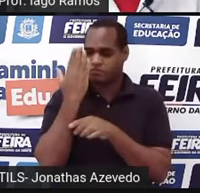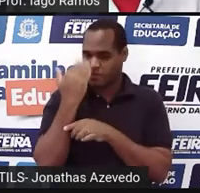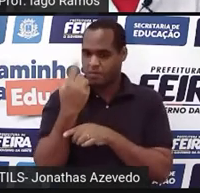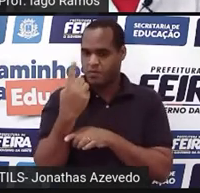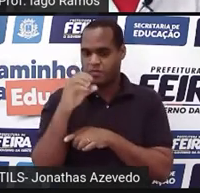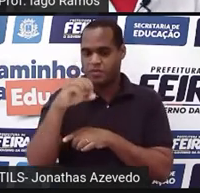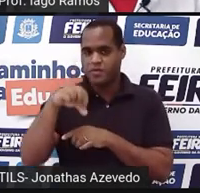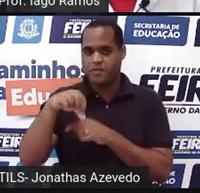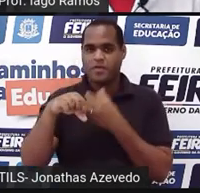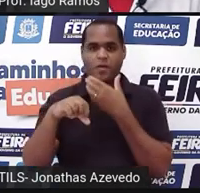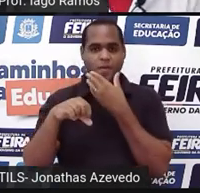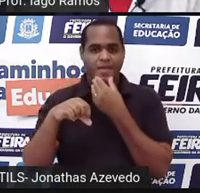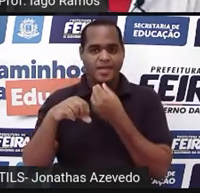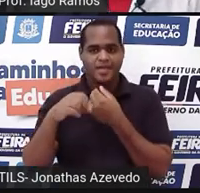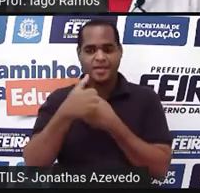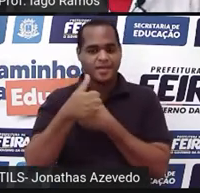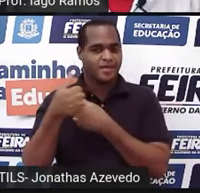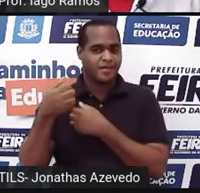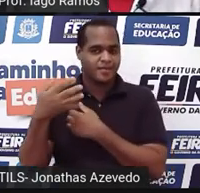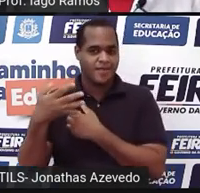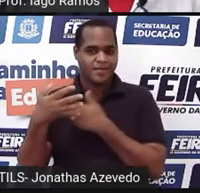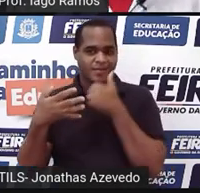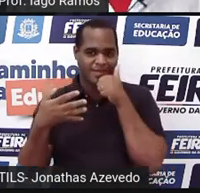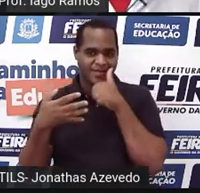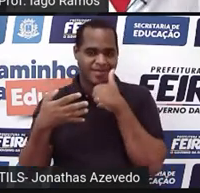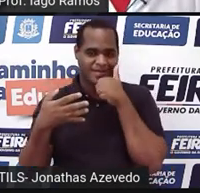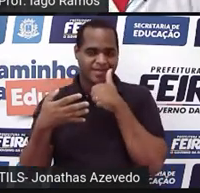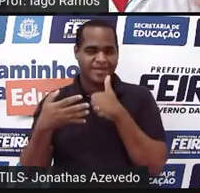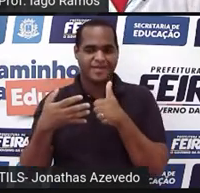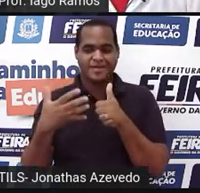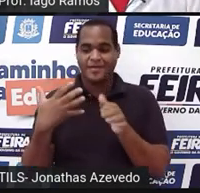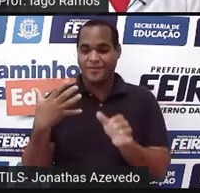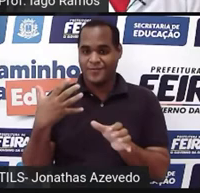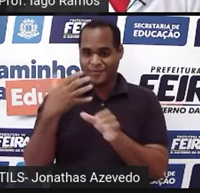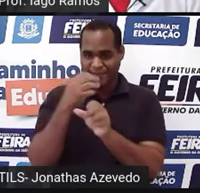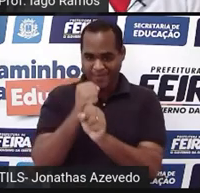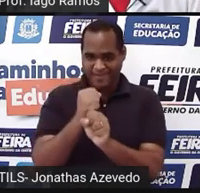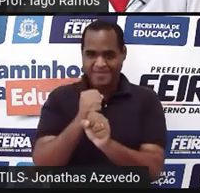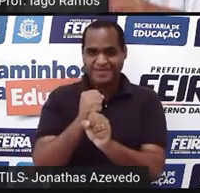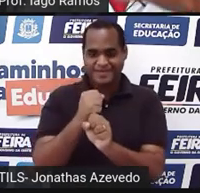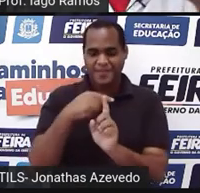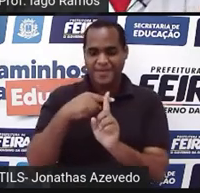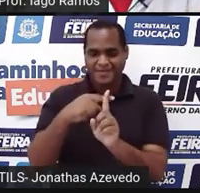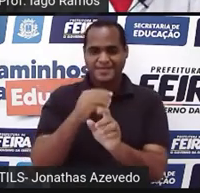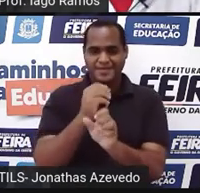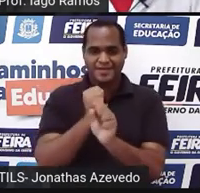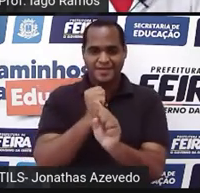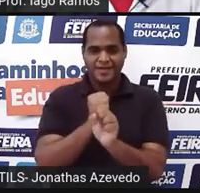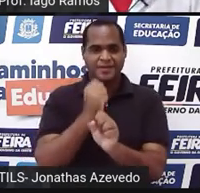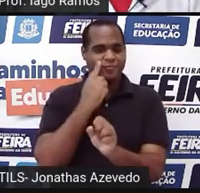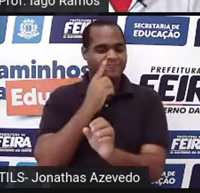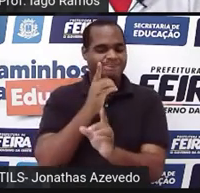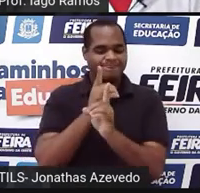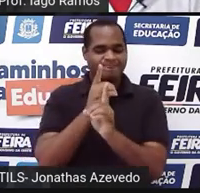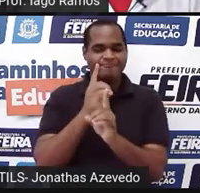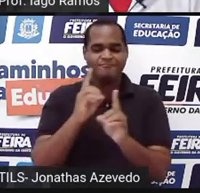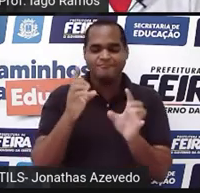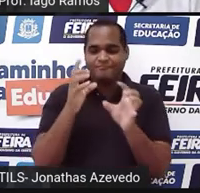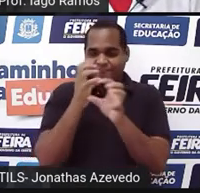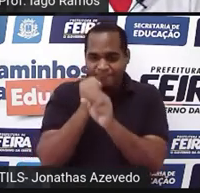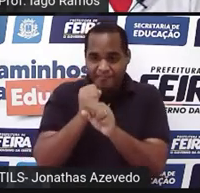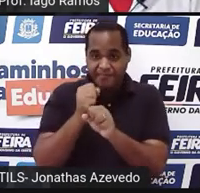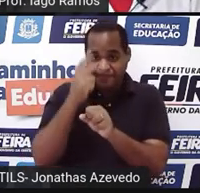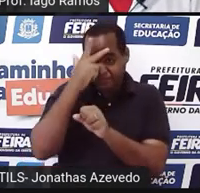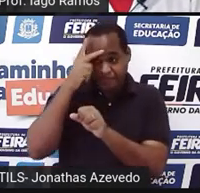quantidade é homens e a outra quantidade é mulheres, junta essas quantidades e a gente encontra o total de